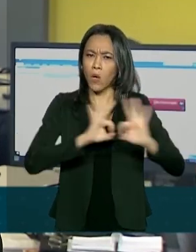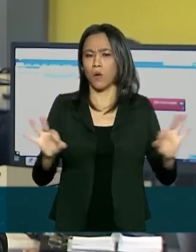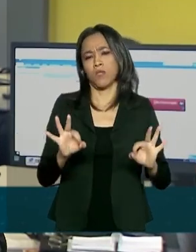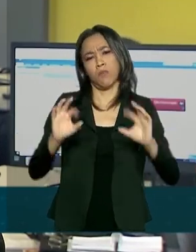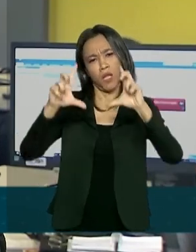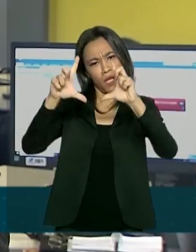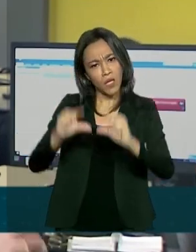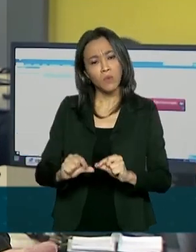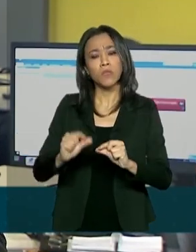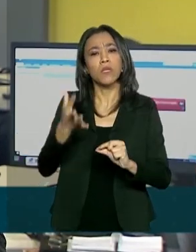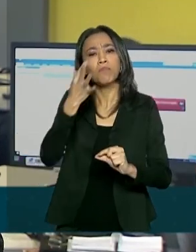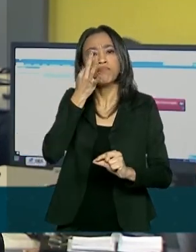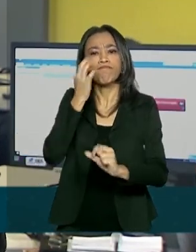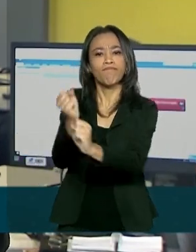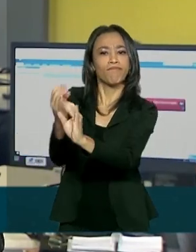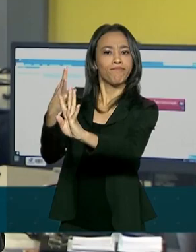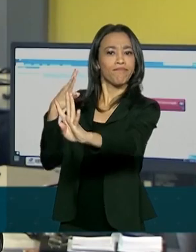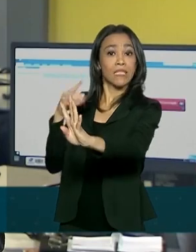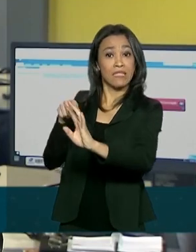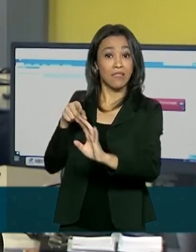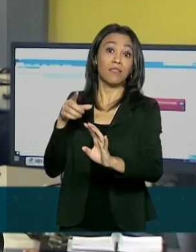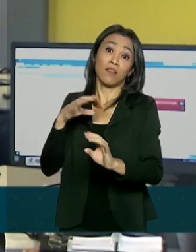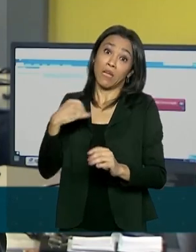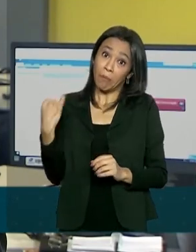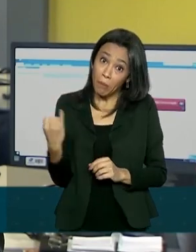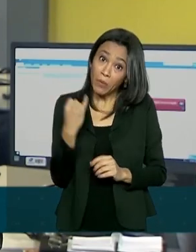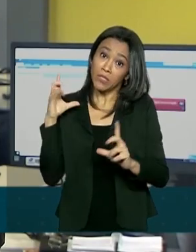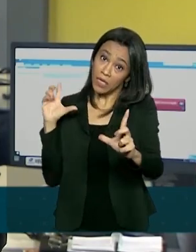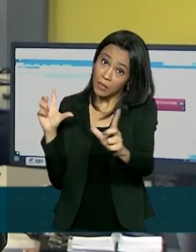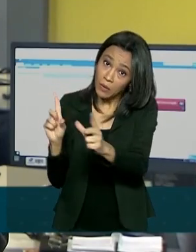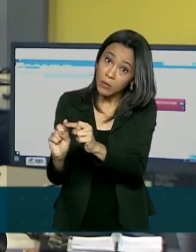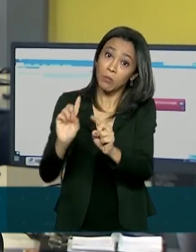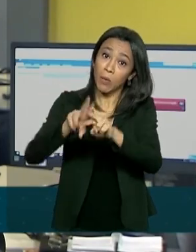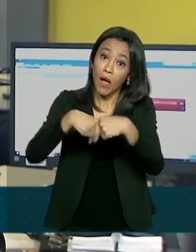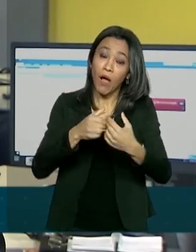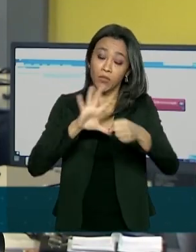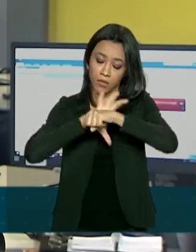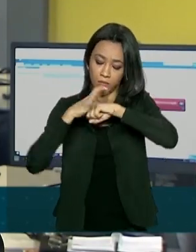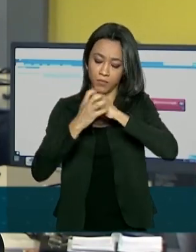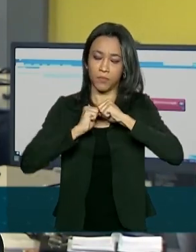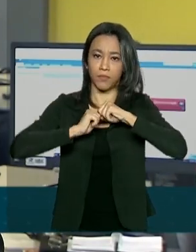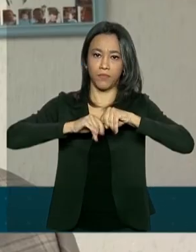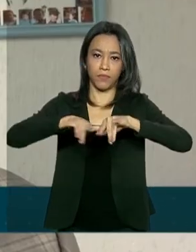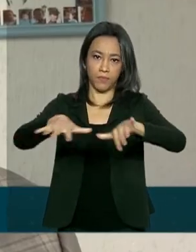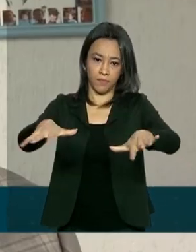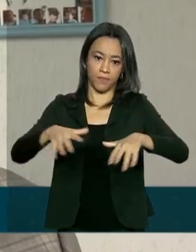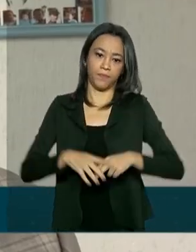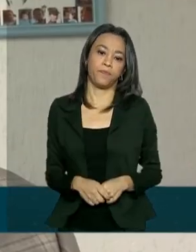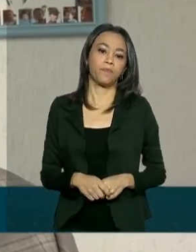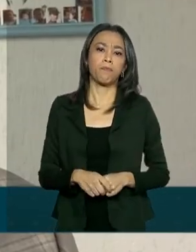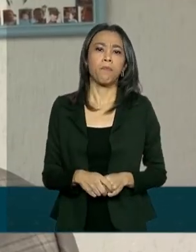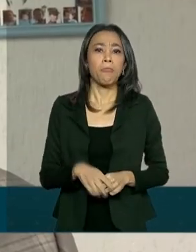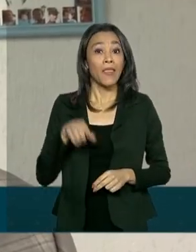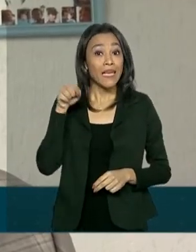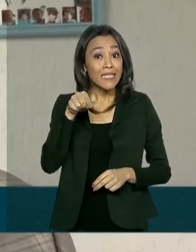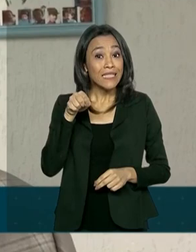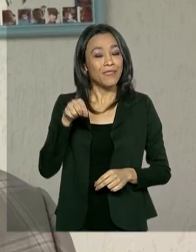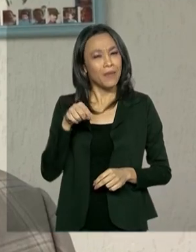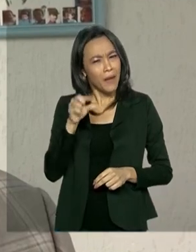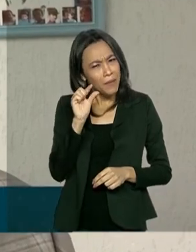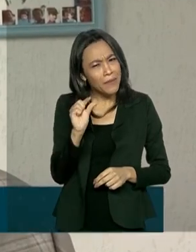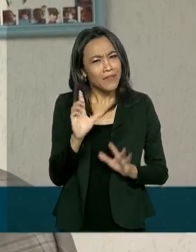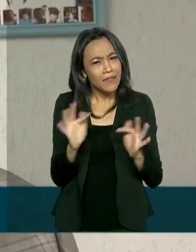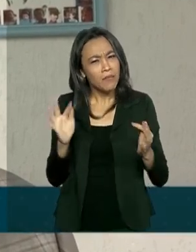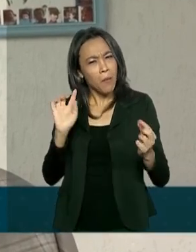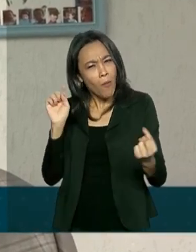os atendimentos presenciais, o que é importante, principalmente por causa da Covid-19. Um pequeno passo para o objetivo maior de